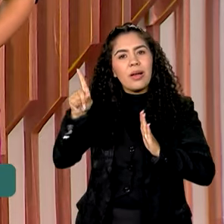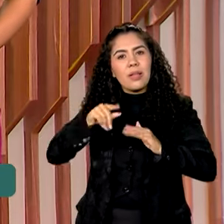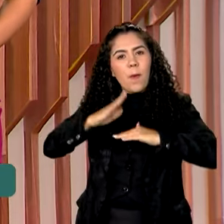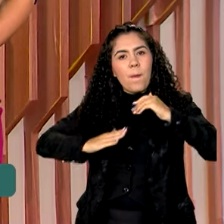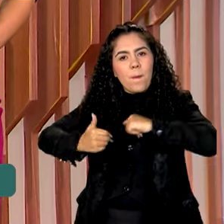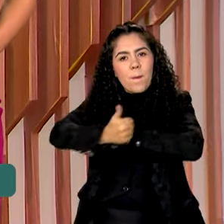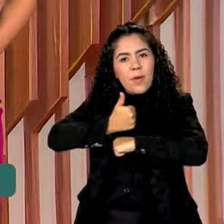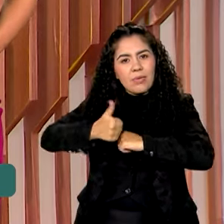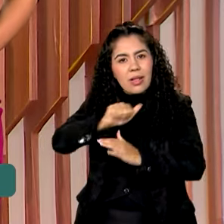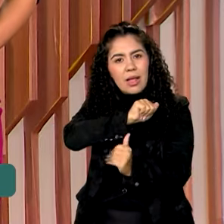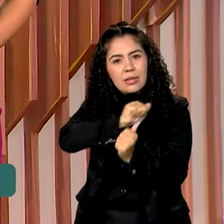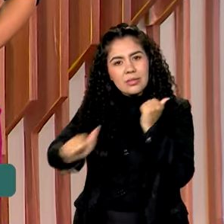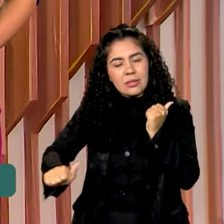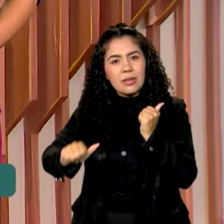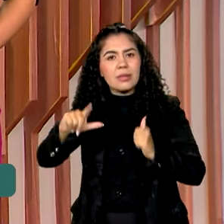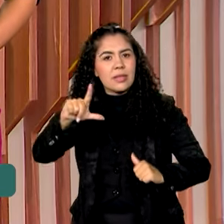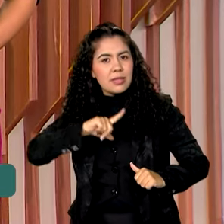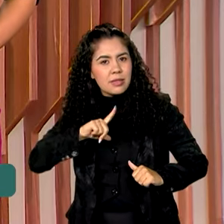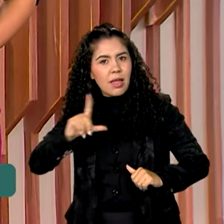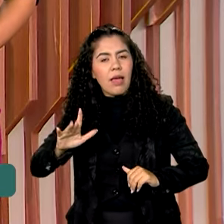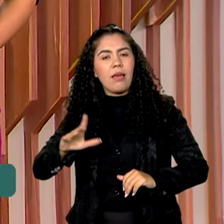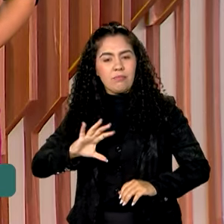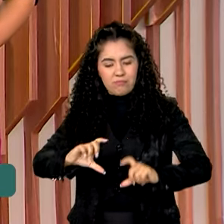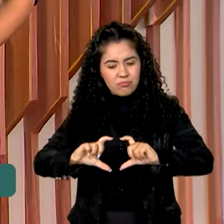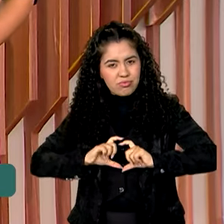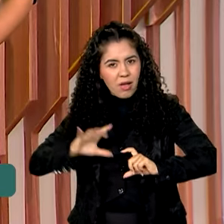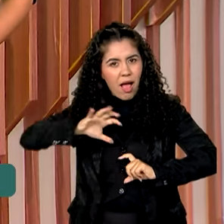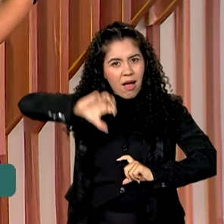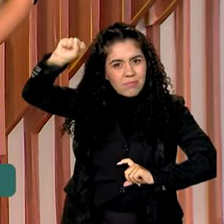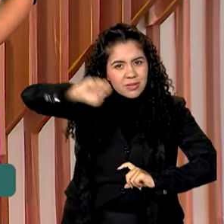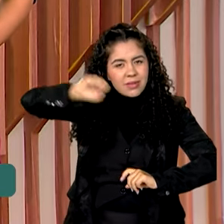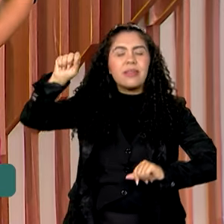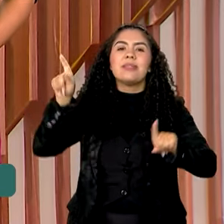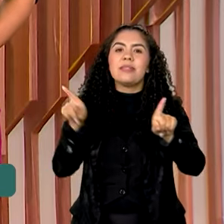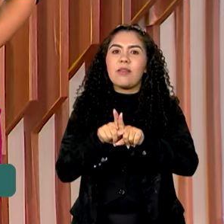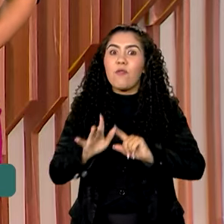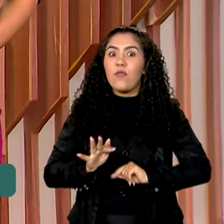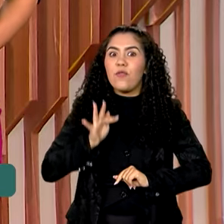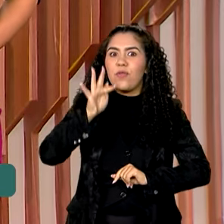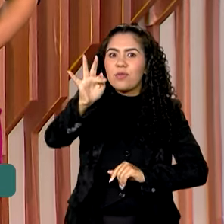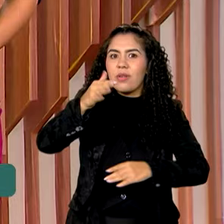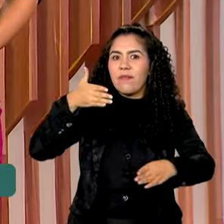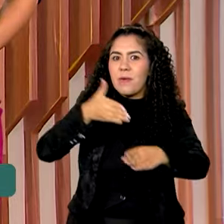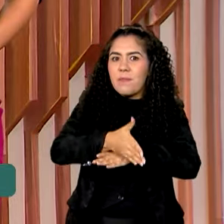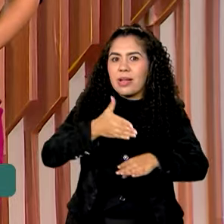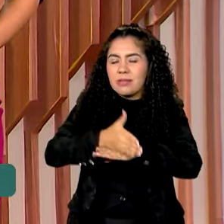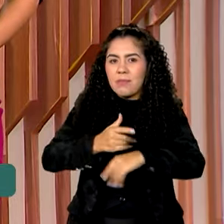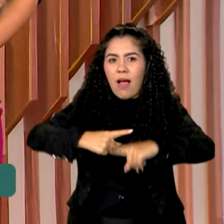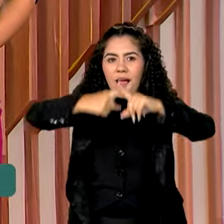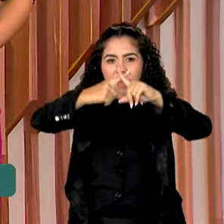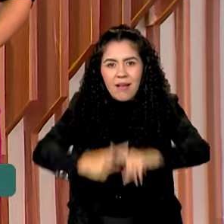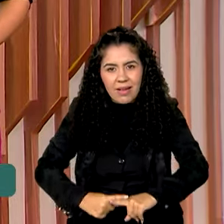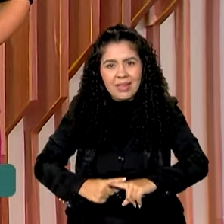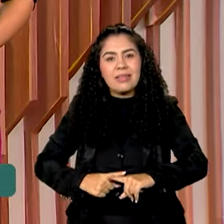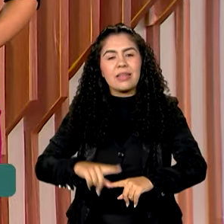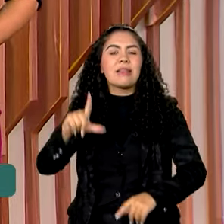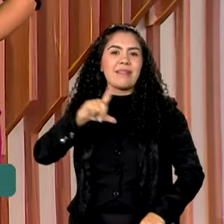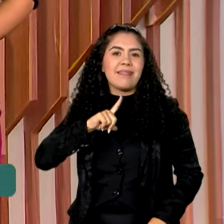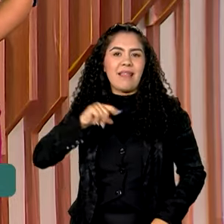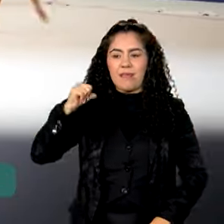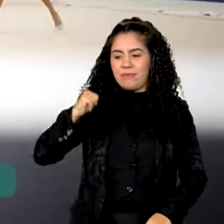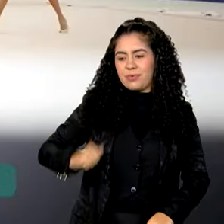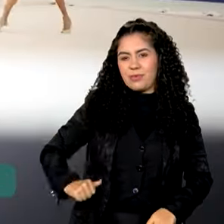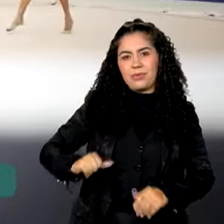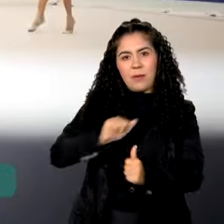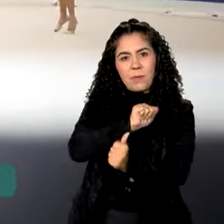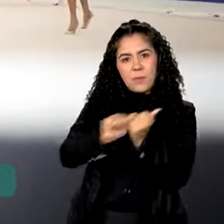evento reuniu medalhistas e futuros participantes dos Jogos de Paris 2024, todos beneficiados pelo Bolsa Atleta.